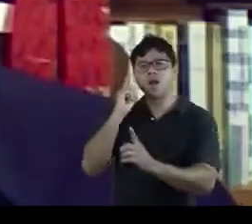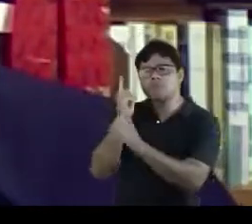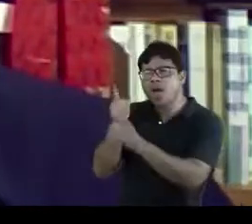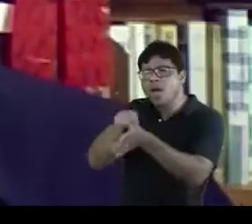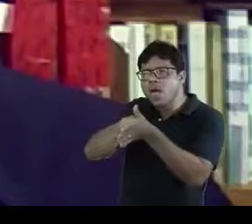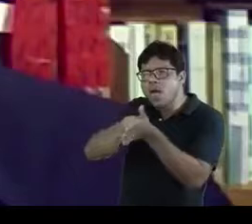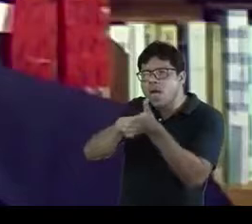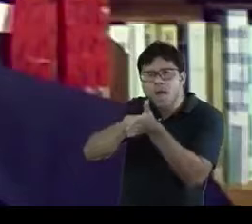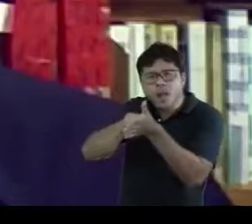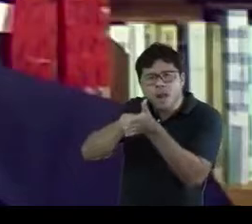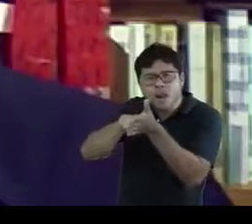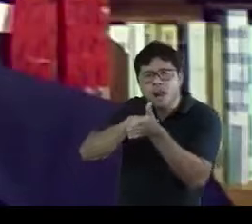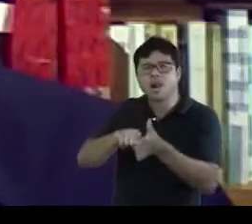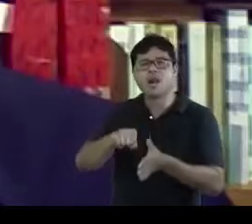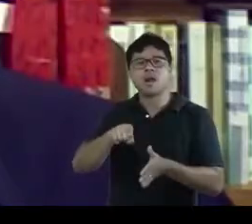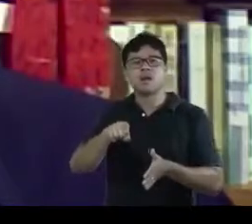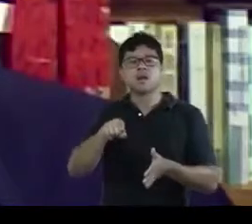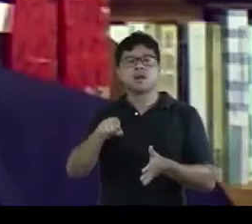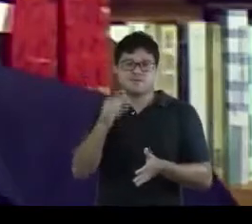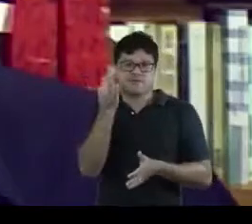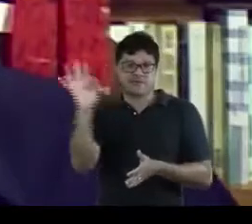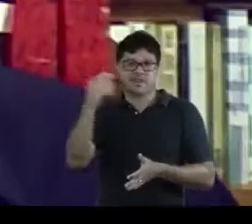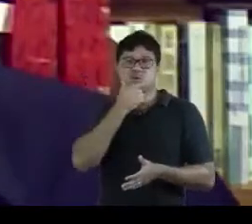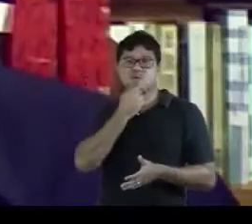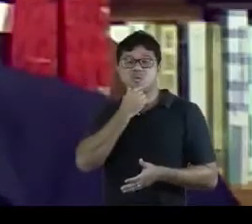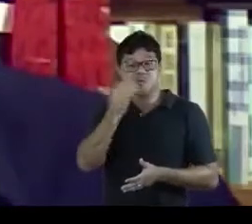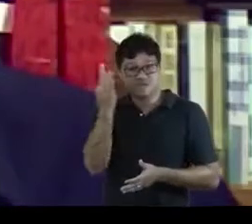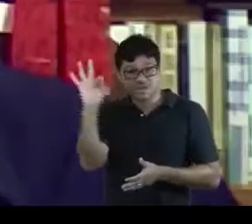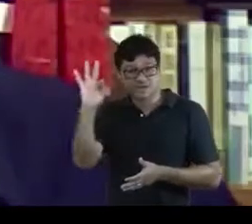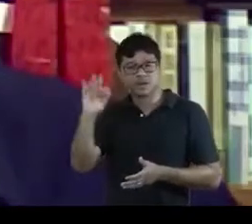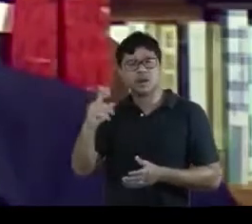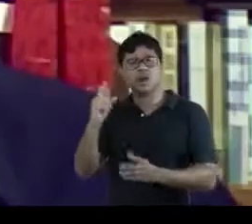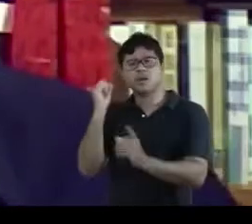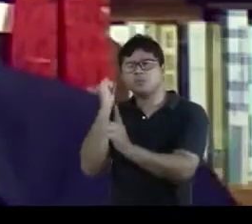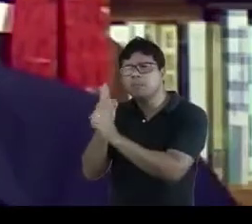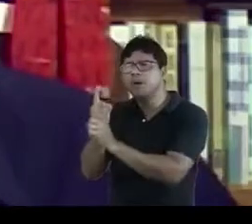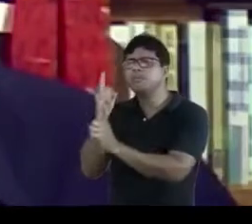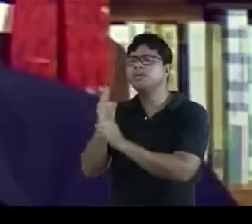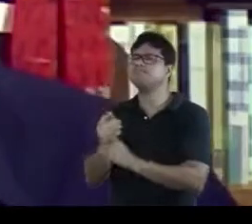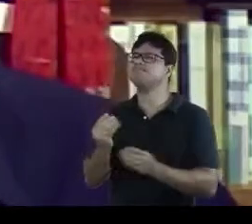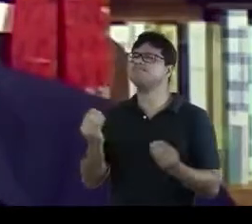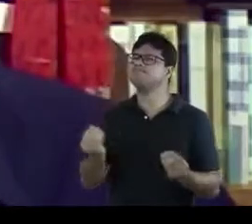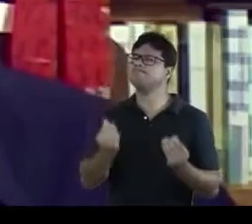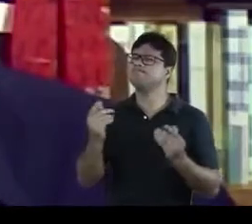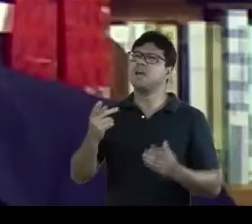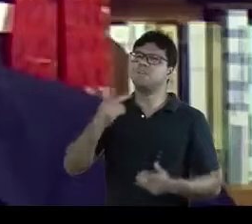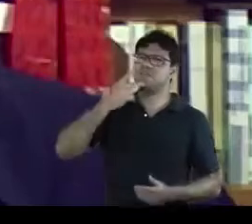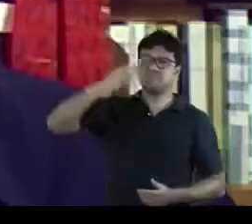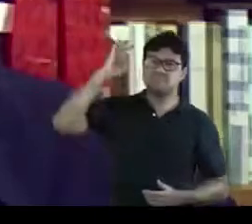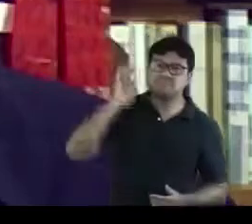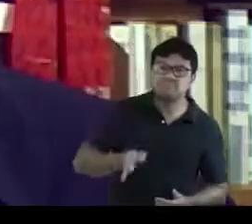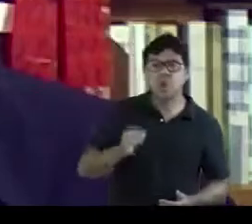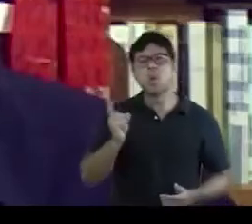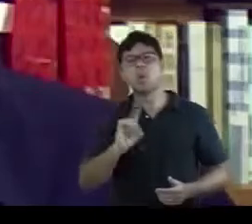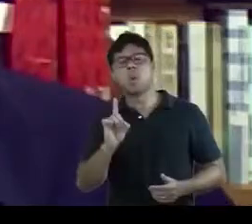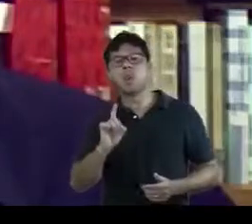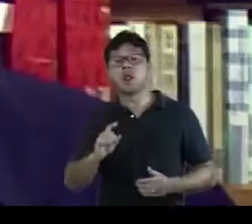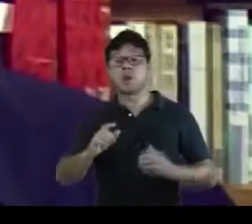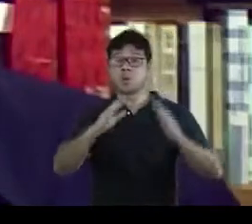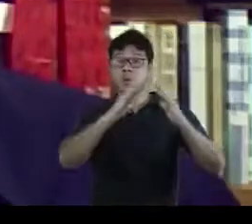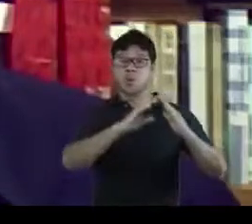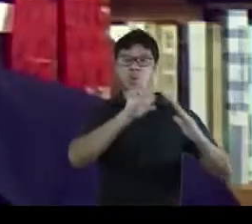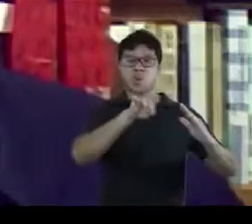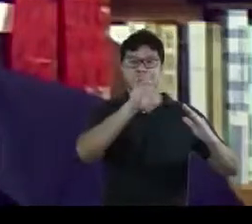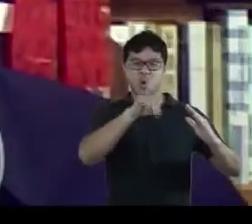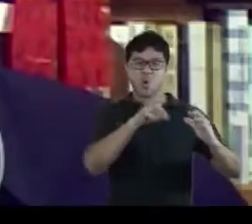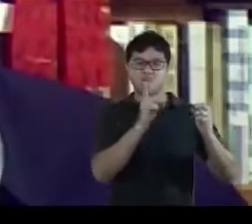pesquisa empreendida por François Godefois, essas marcas pareceram-lhe suficientes para afirmar que o proprietário da Librarie